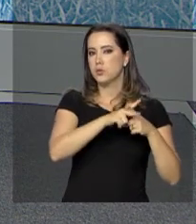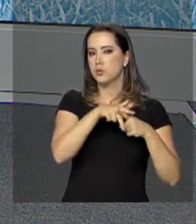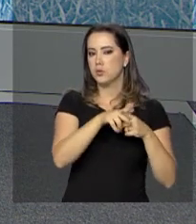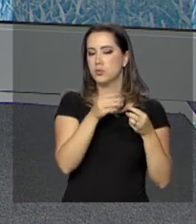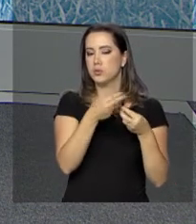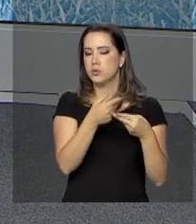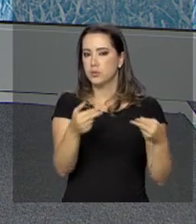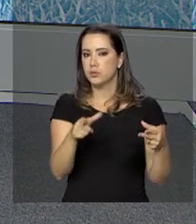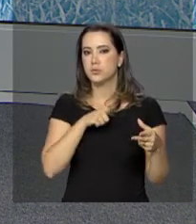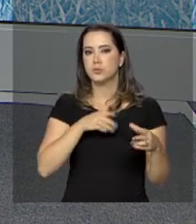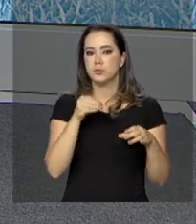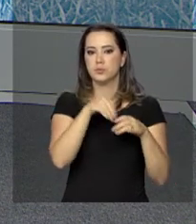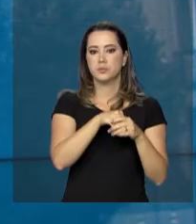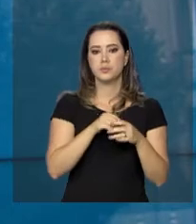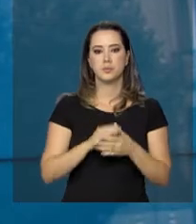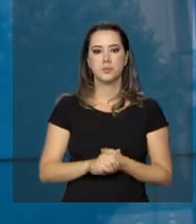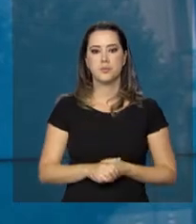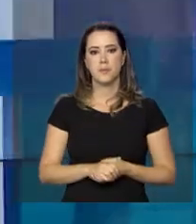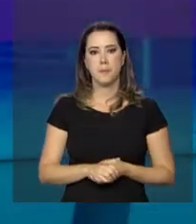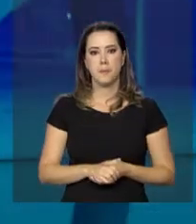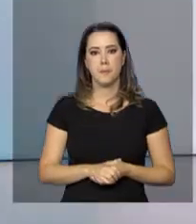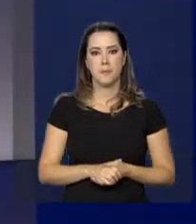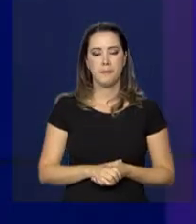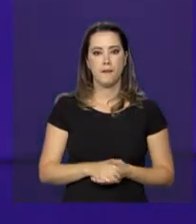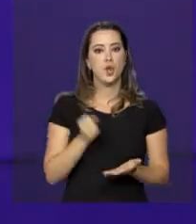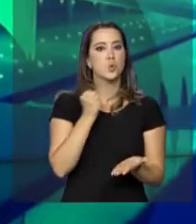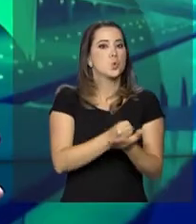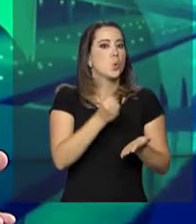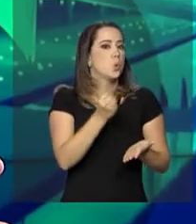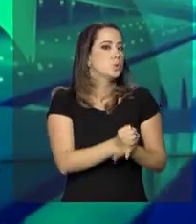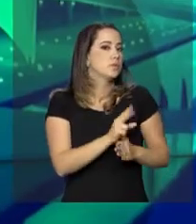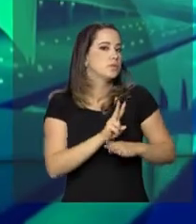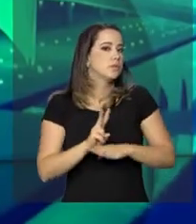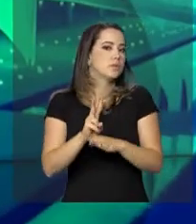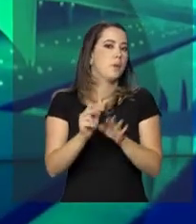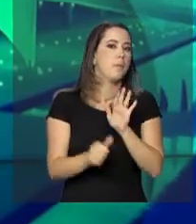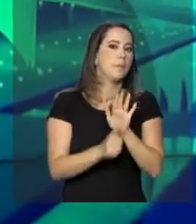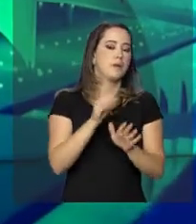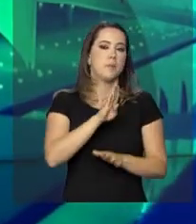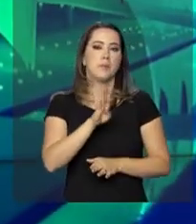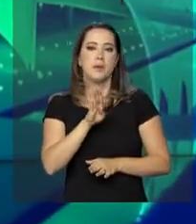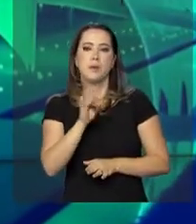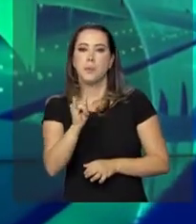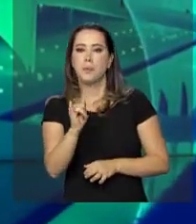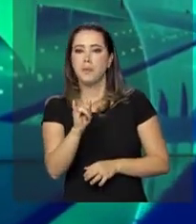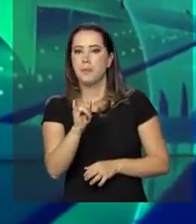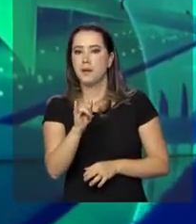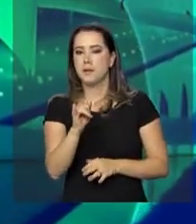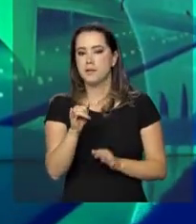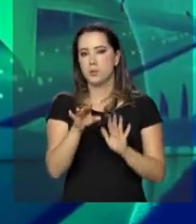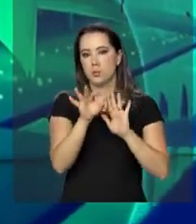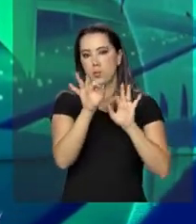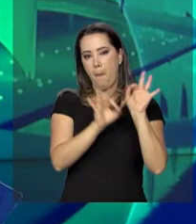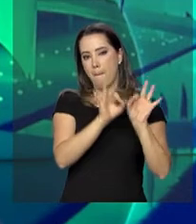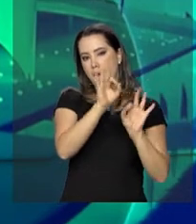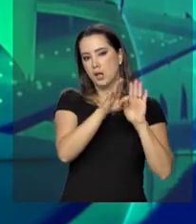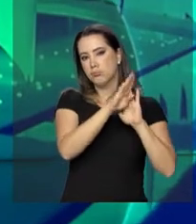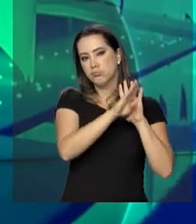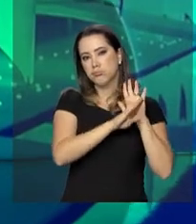acervo. As contratações de crédito para o primeiro bimestre do Plano Agrícola e Pecuário 2018